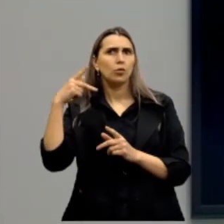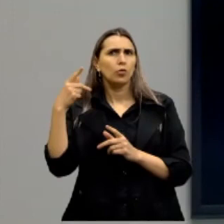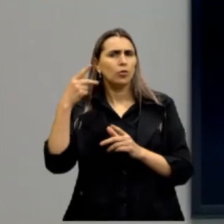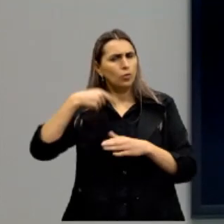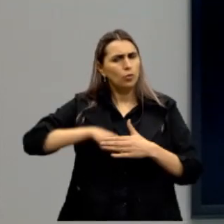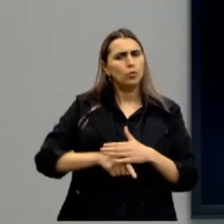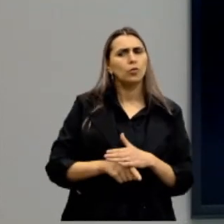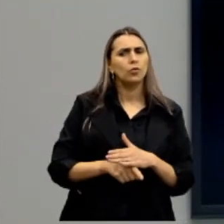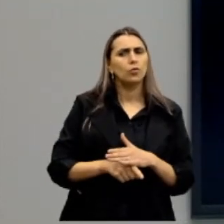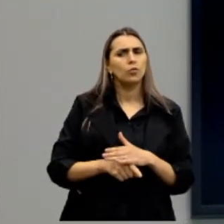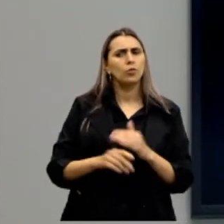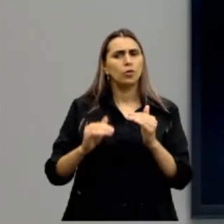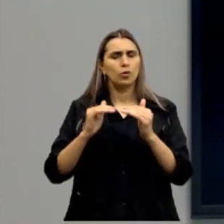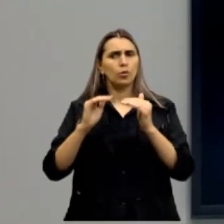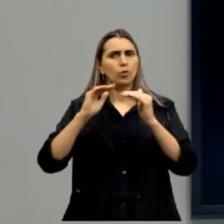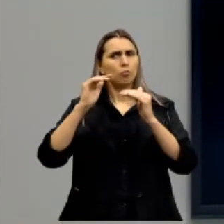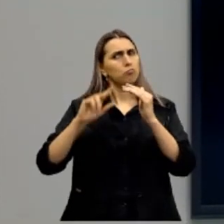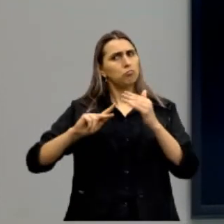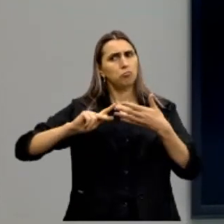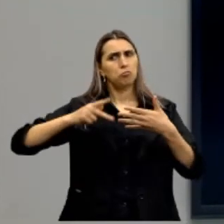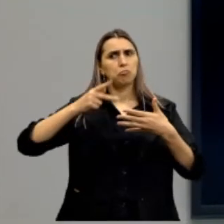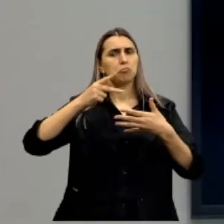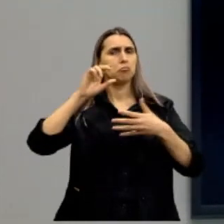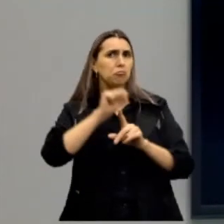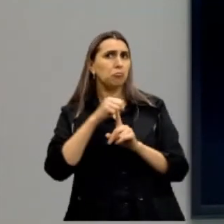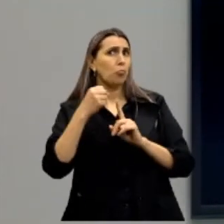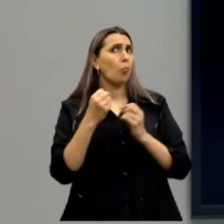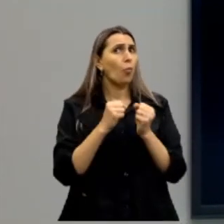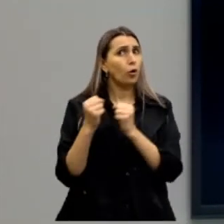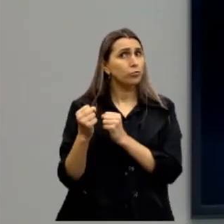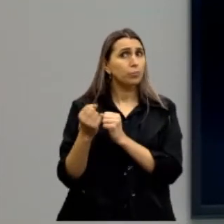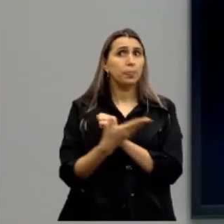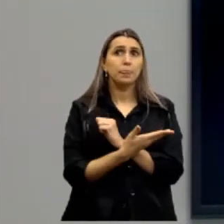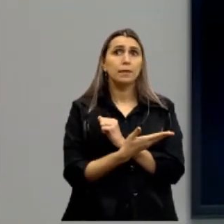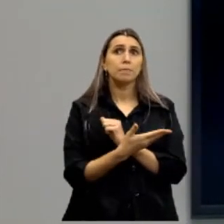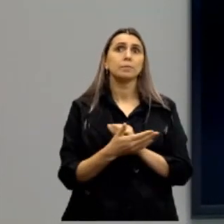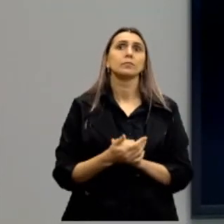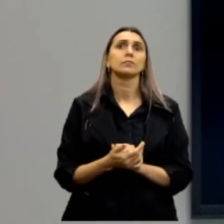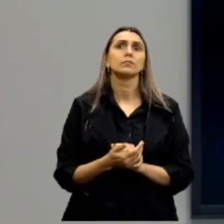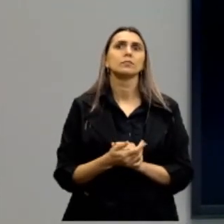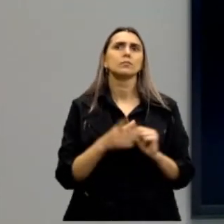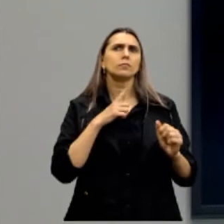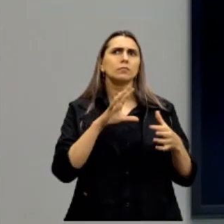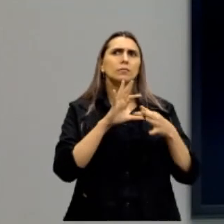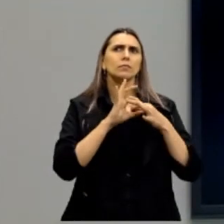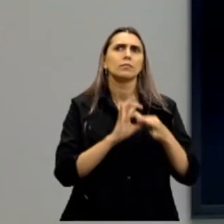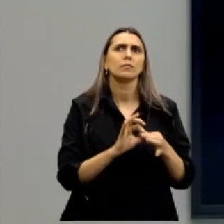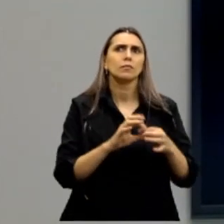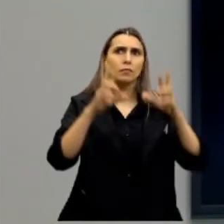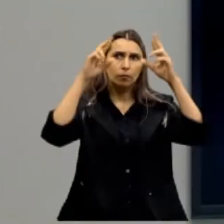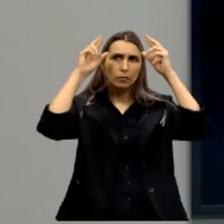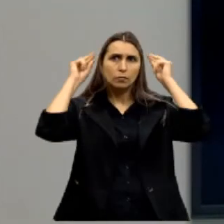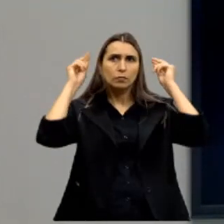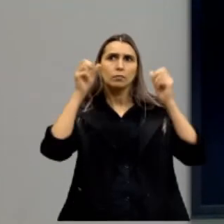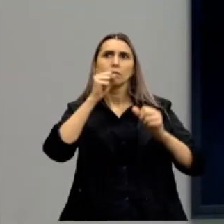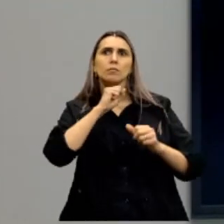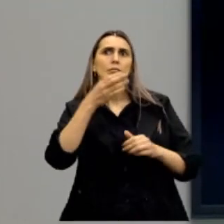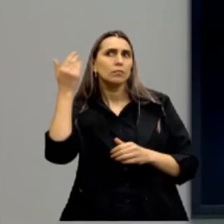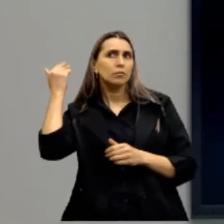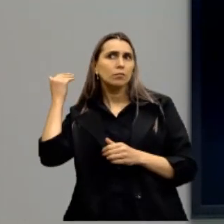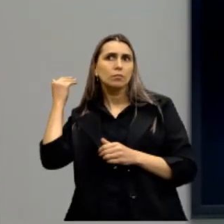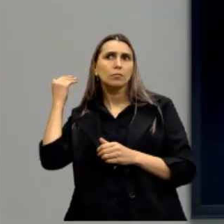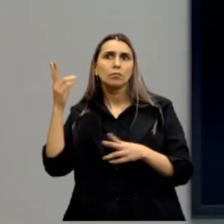profundamente hierarquizada da sociedade? Pode parecer, pode parecer essa aí. C, estava vinculada na Grécia Antiga a uma